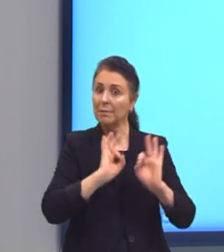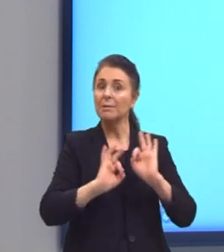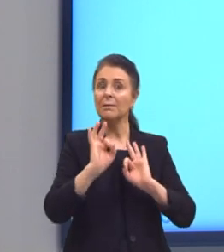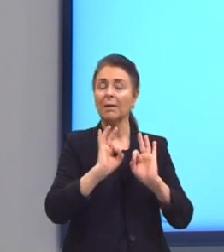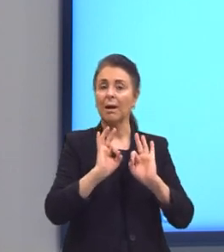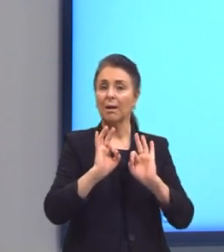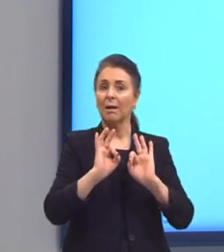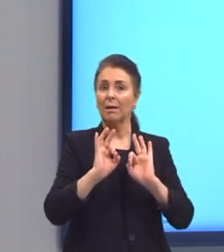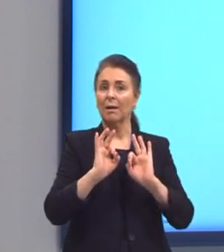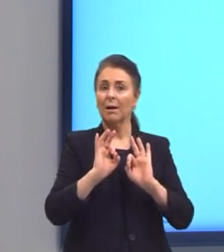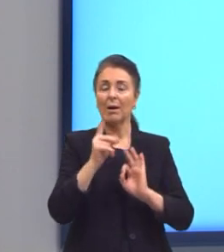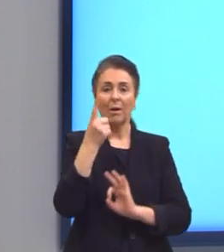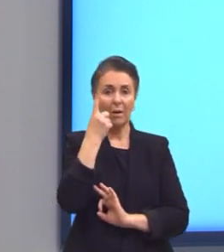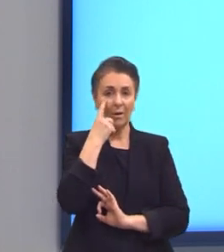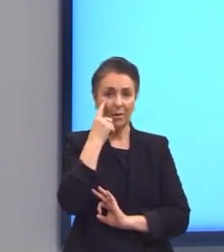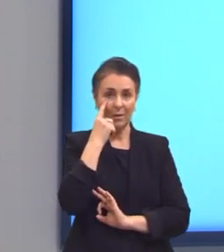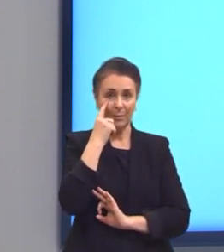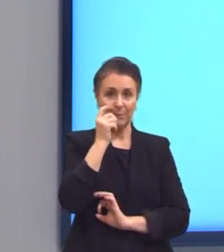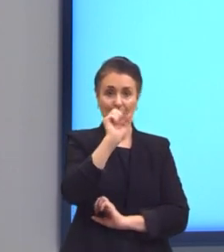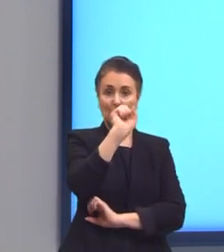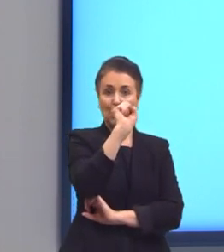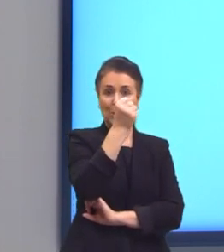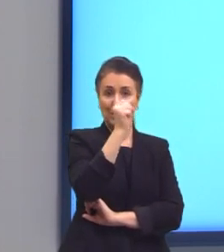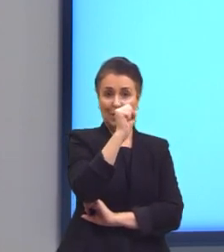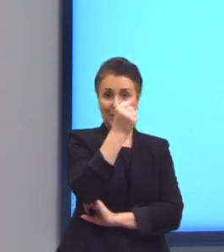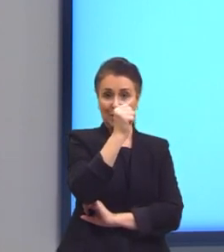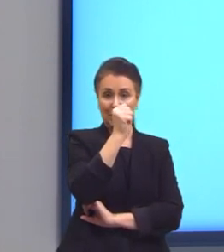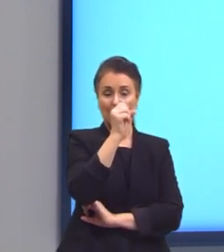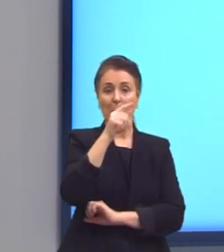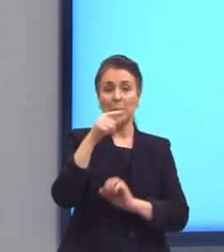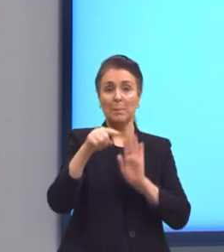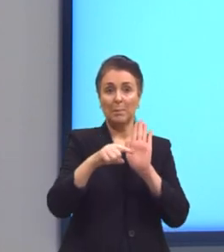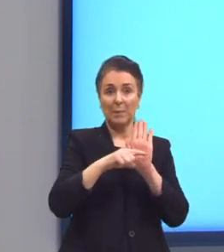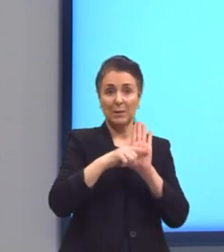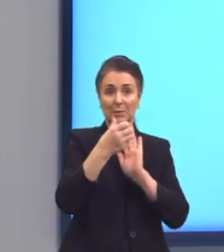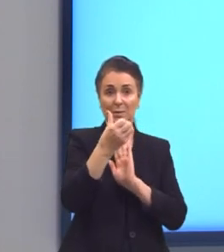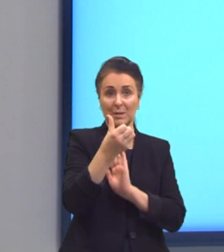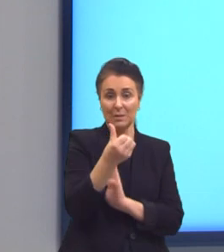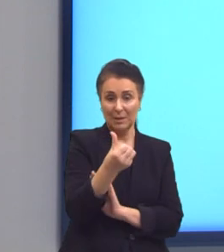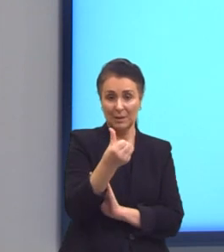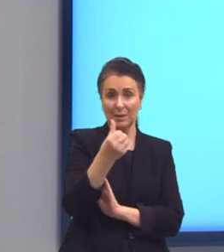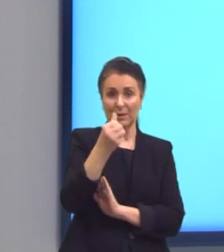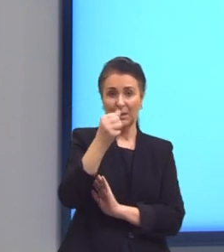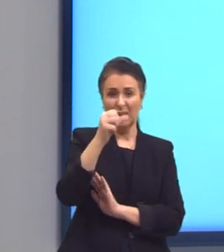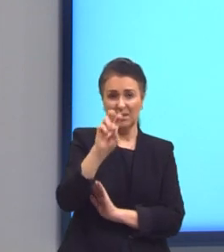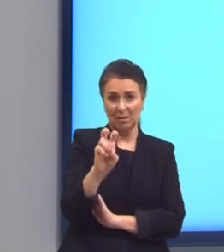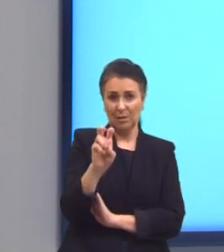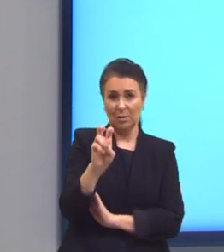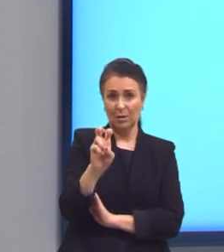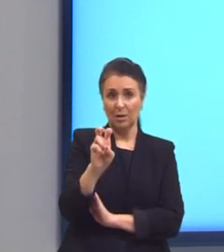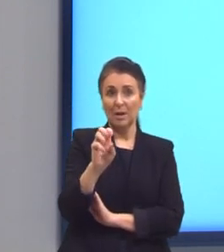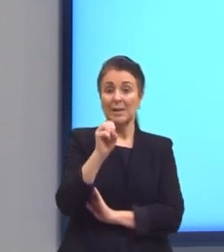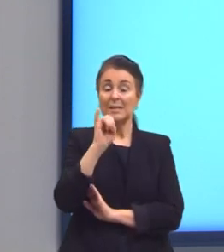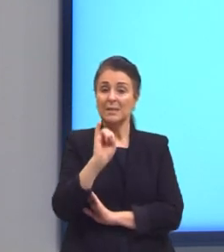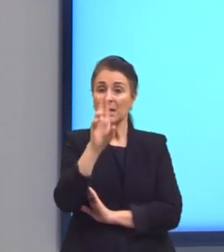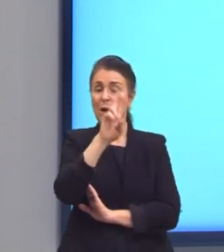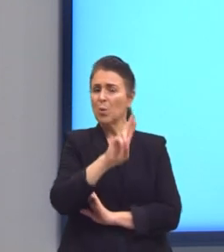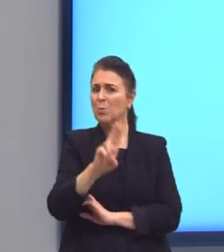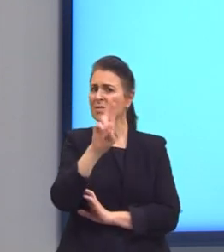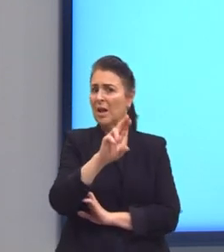Aqui, então, eu coloquei o 88 menos 65. 88, se eu arredondar ele para 90,